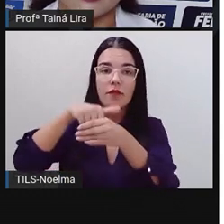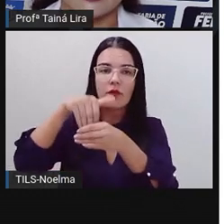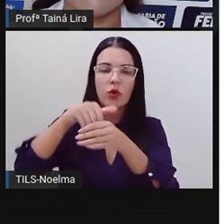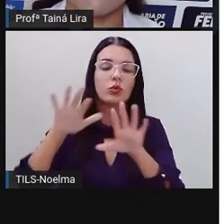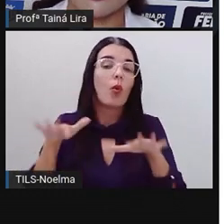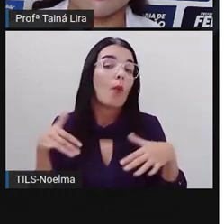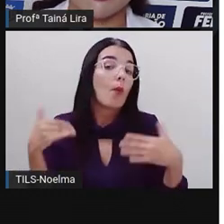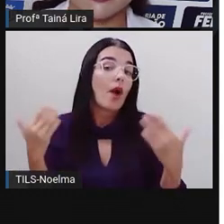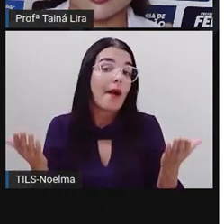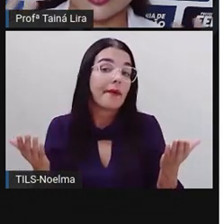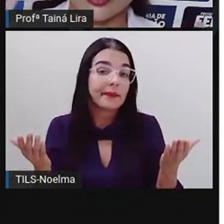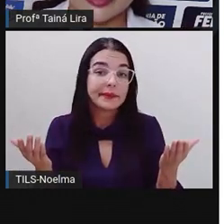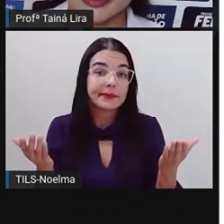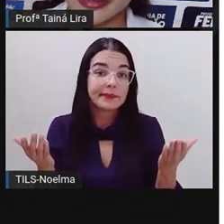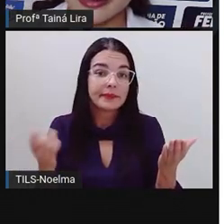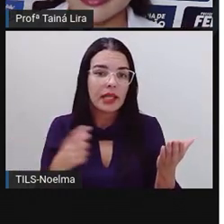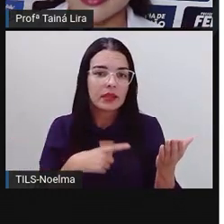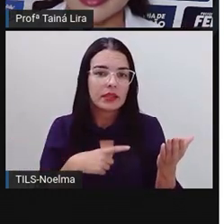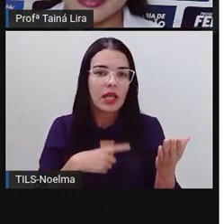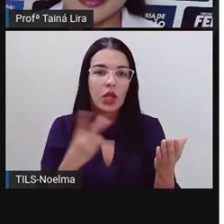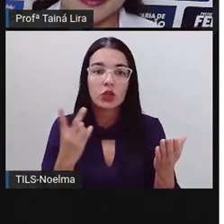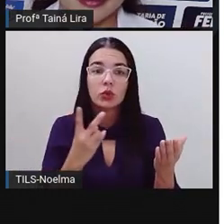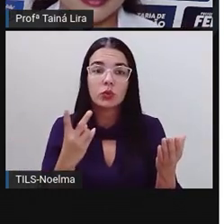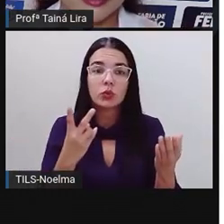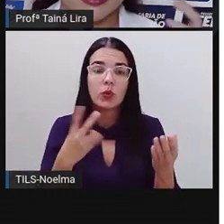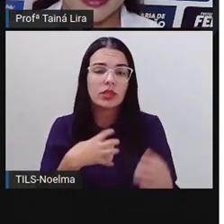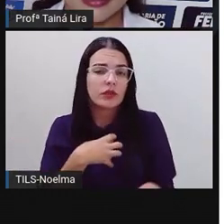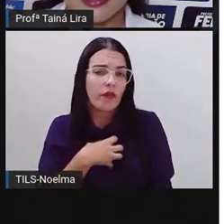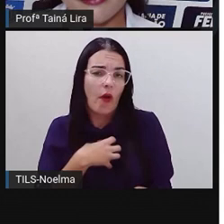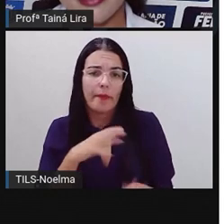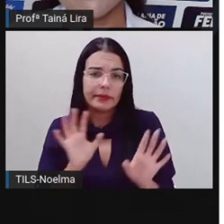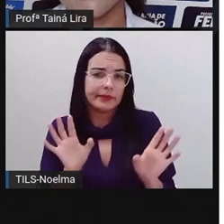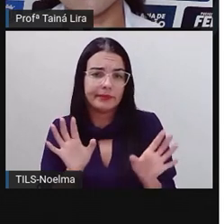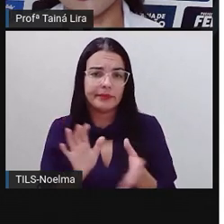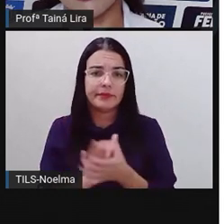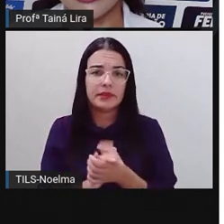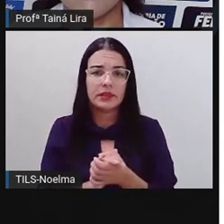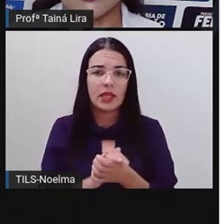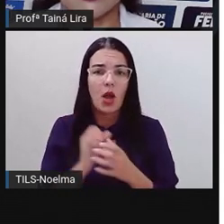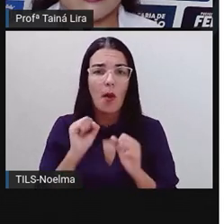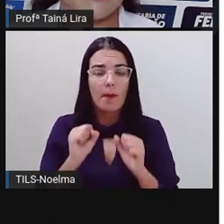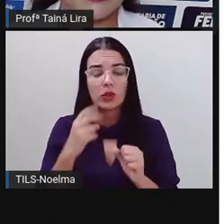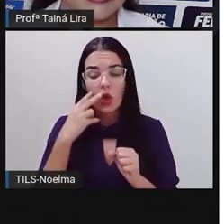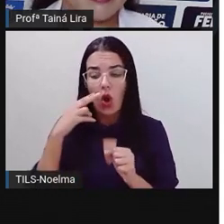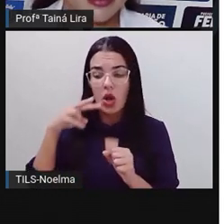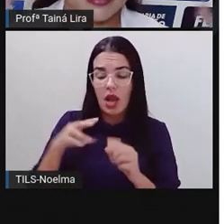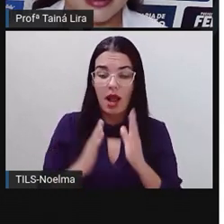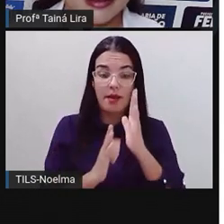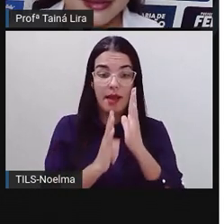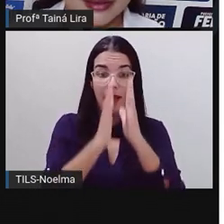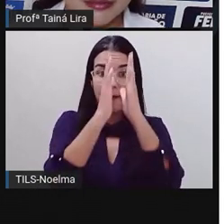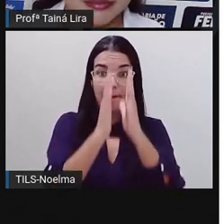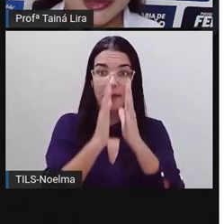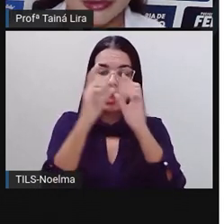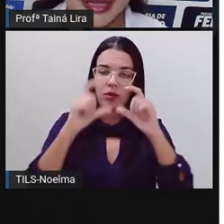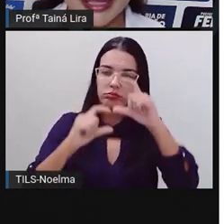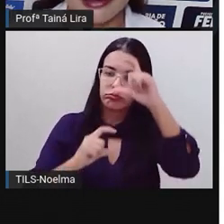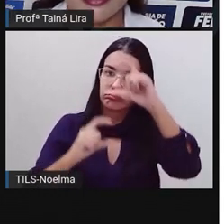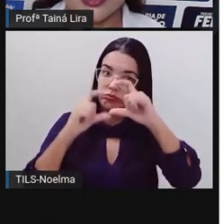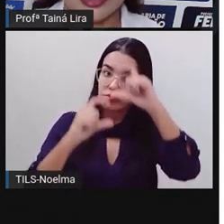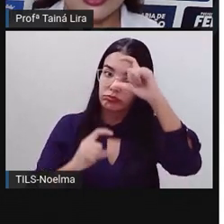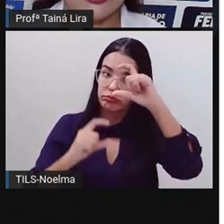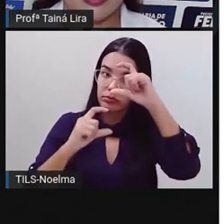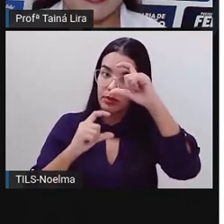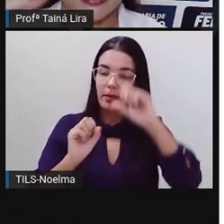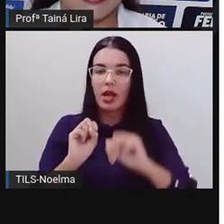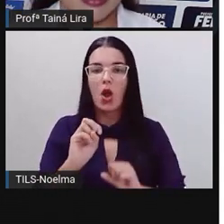Então, eu posso fazer de duas maneiras aí para descobrir quem teve mais voltos. Ou eu olho o tamanho da barrinha, não é? E